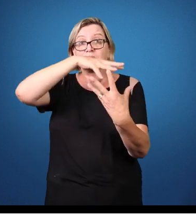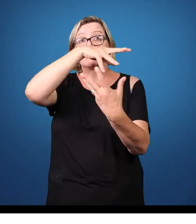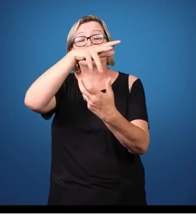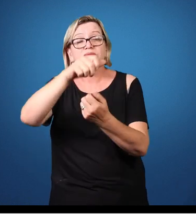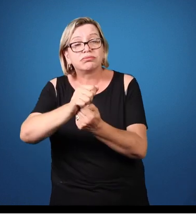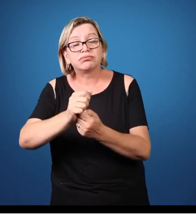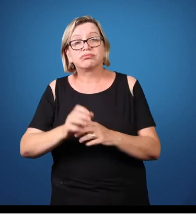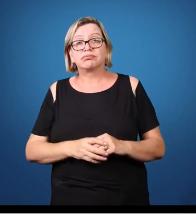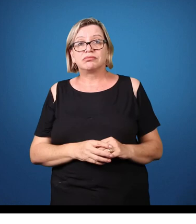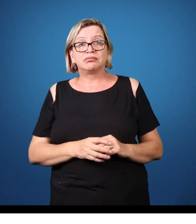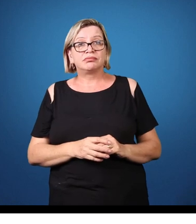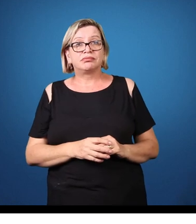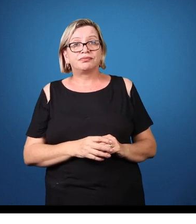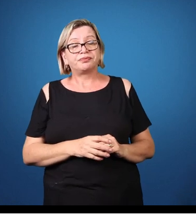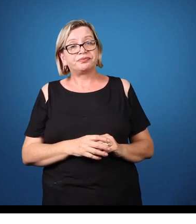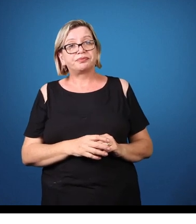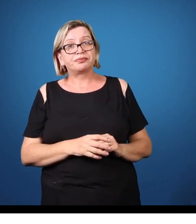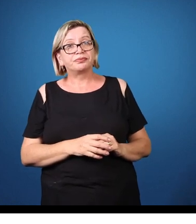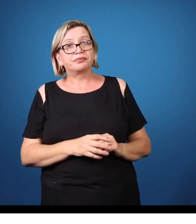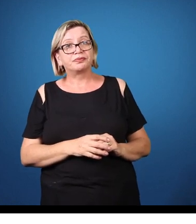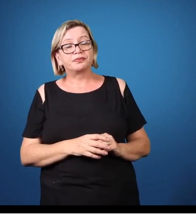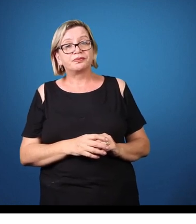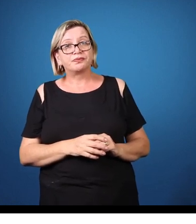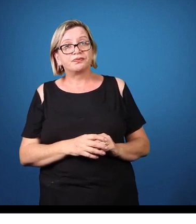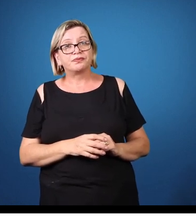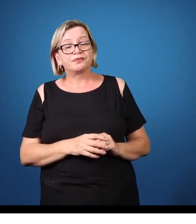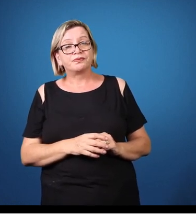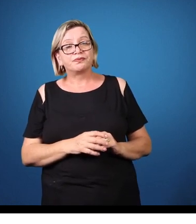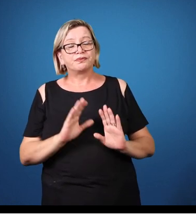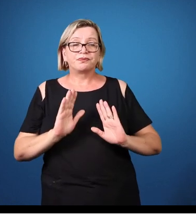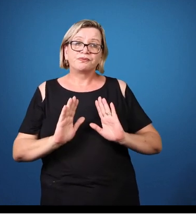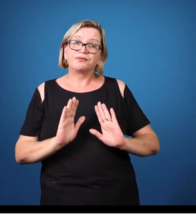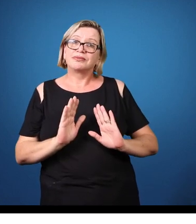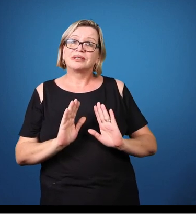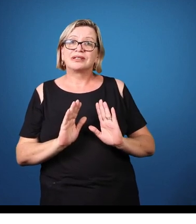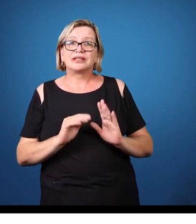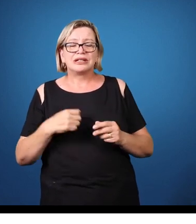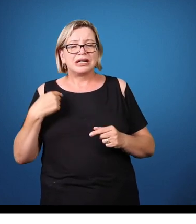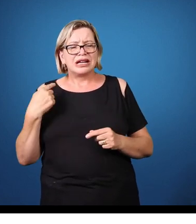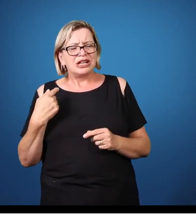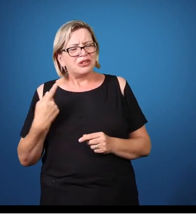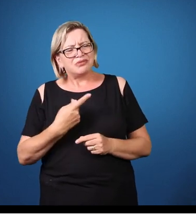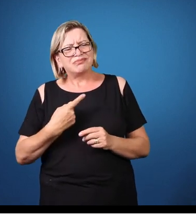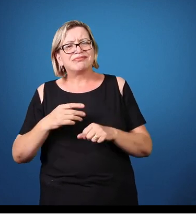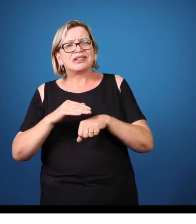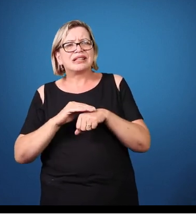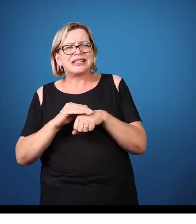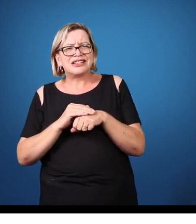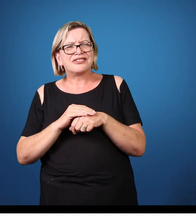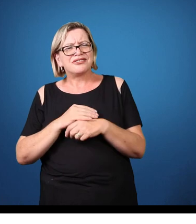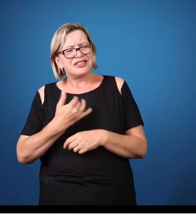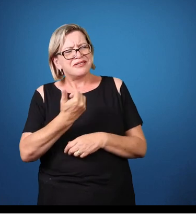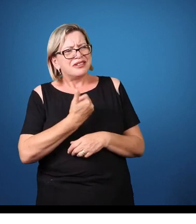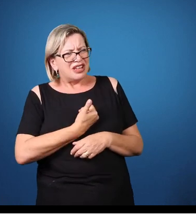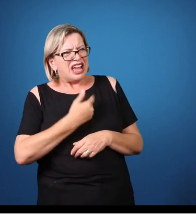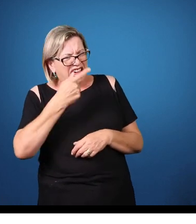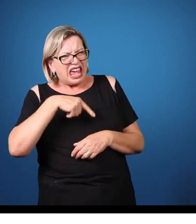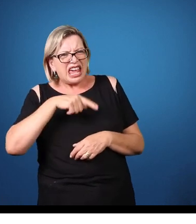A gente até conversava, você disse, bom, é um manual, né? É um manual, né? E como um manual,